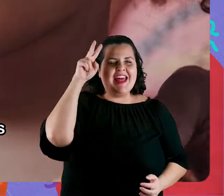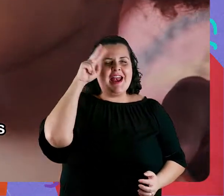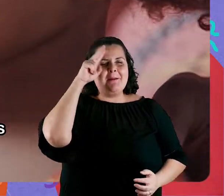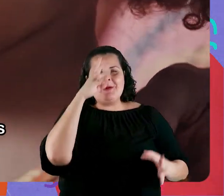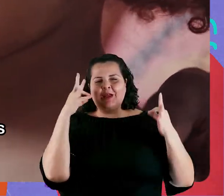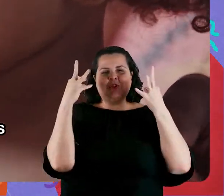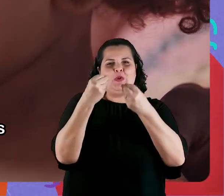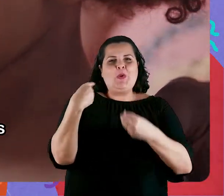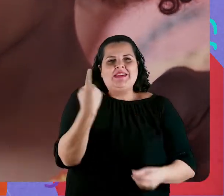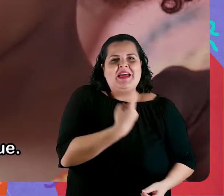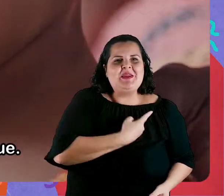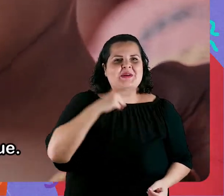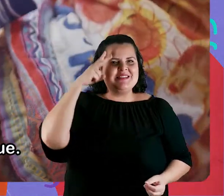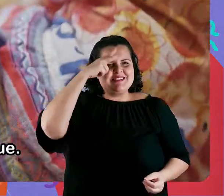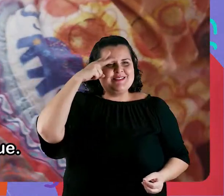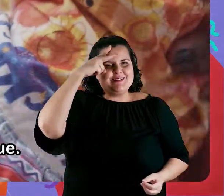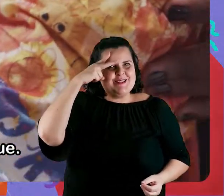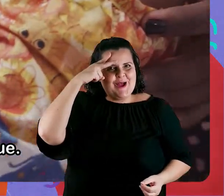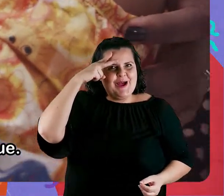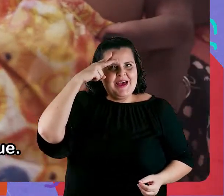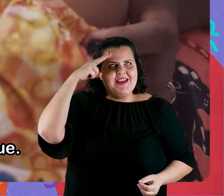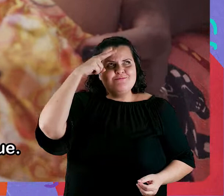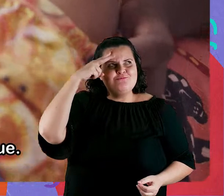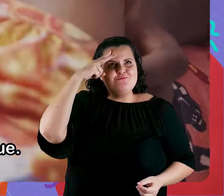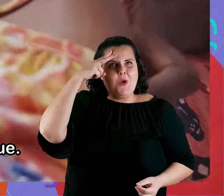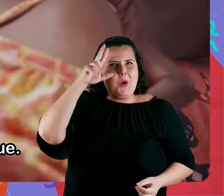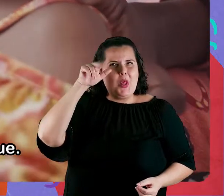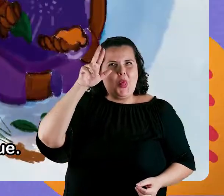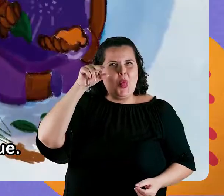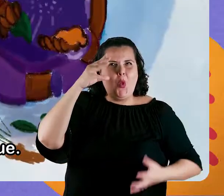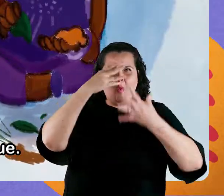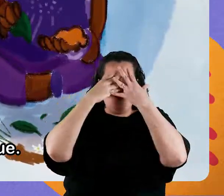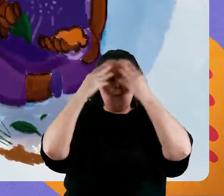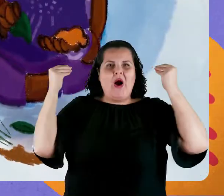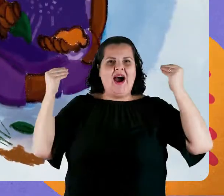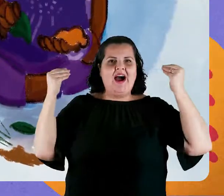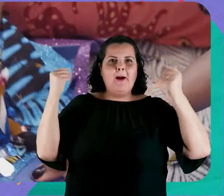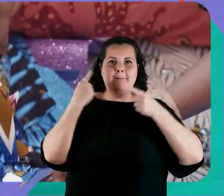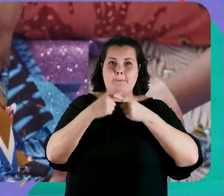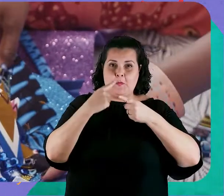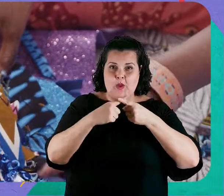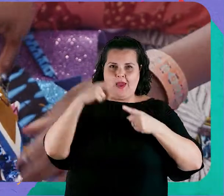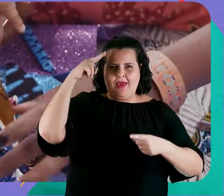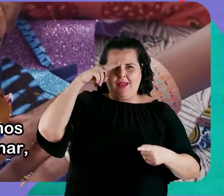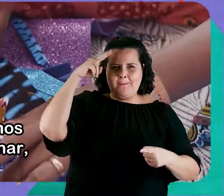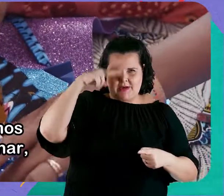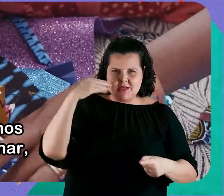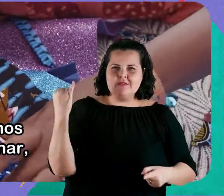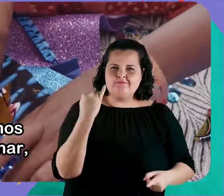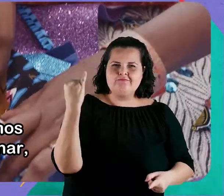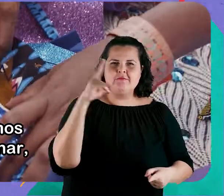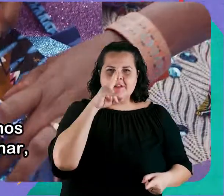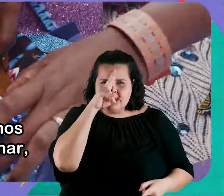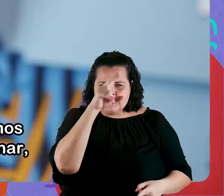imemoriais que nos constituem. É preciso reverenciar a história para que a memória nunca se apague. Memória é potência. A